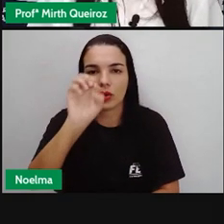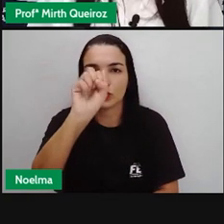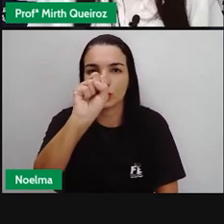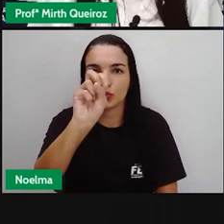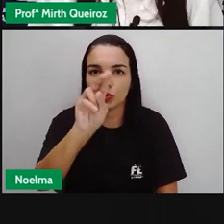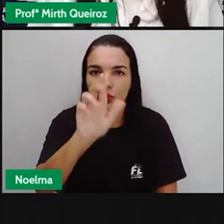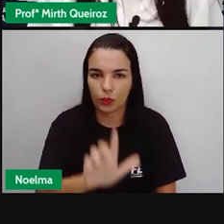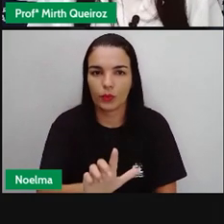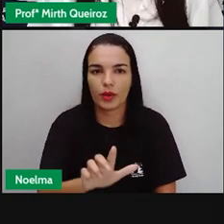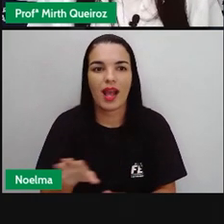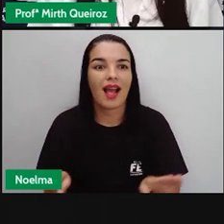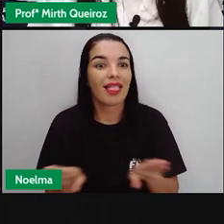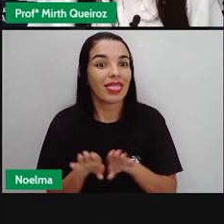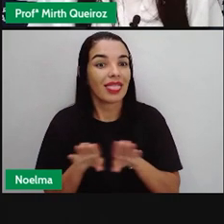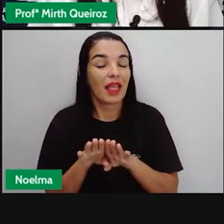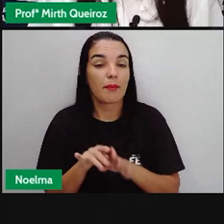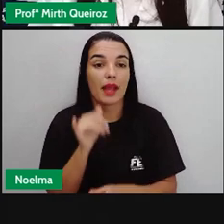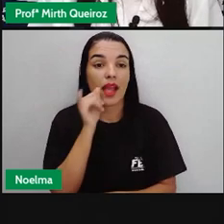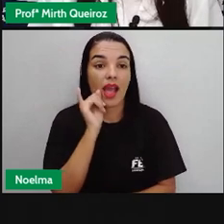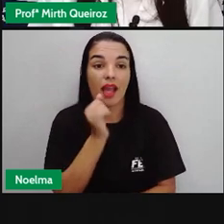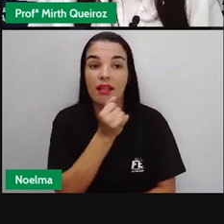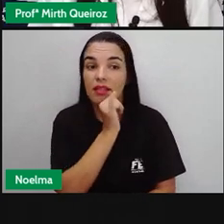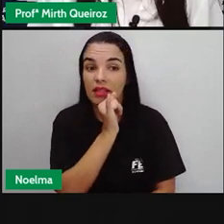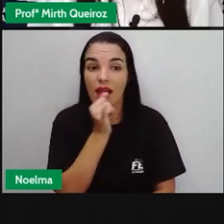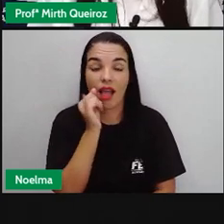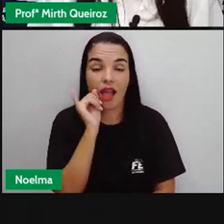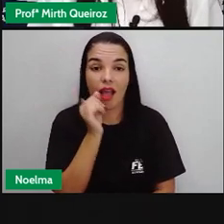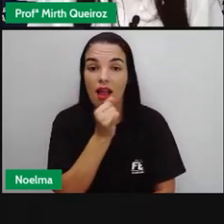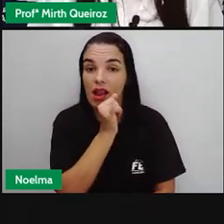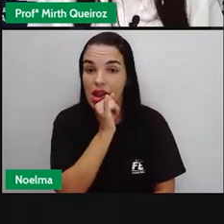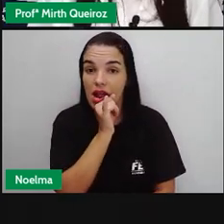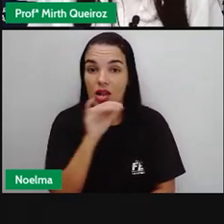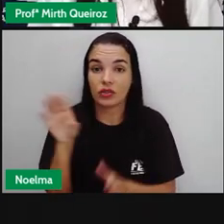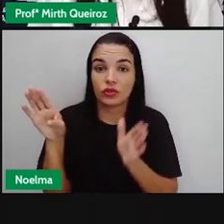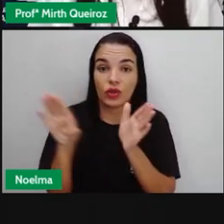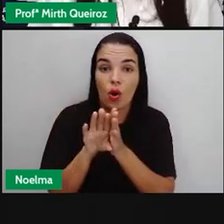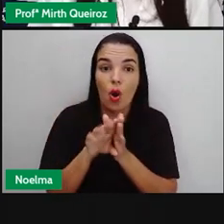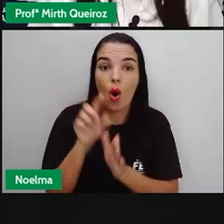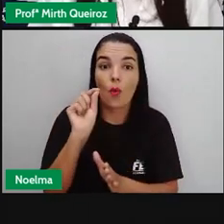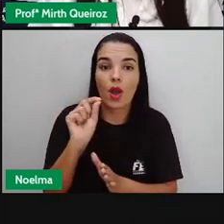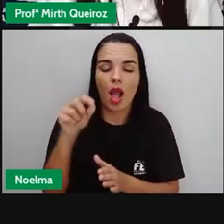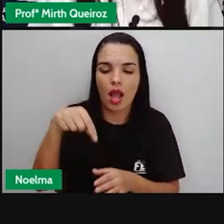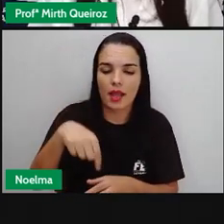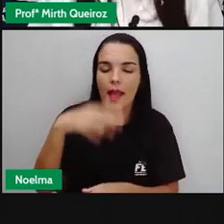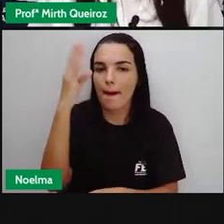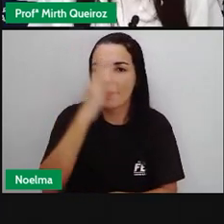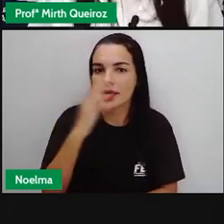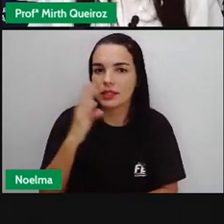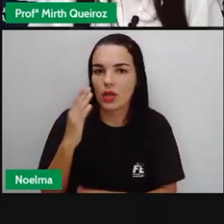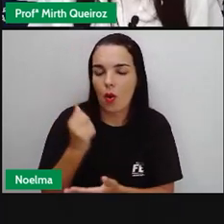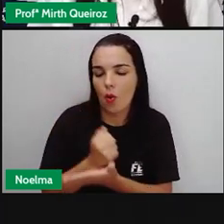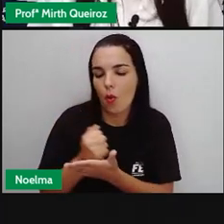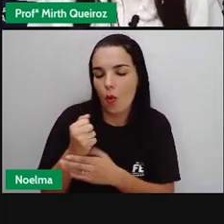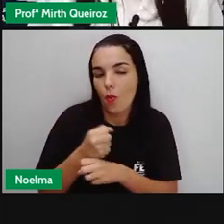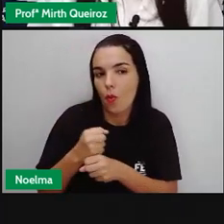Os italianos. A imigração de italianos ficou mais consistente a partir de 1870, quando a